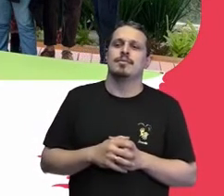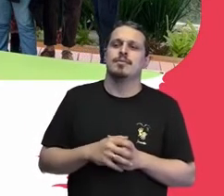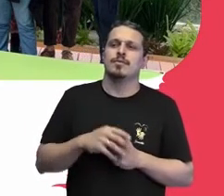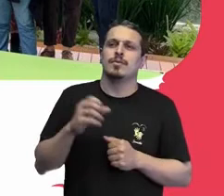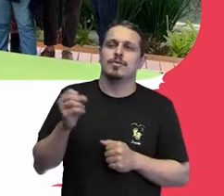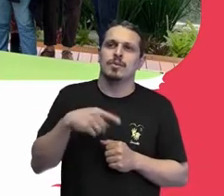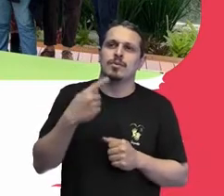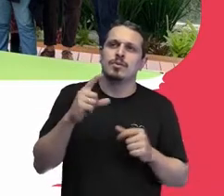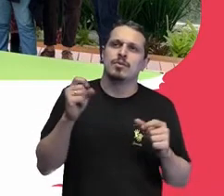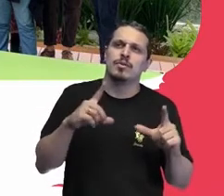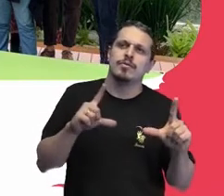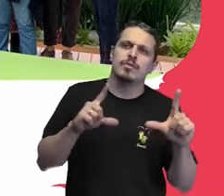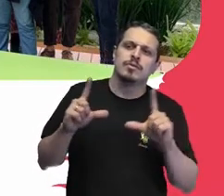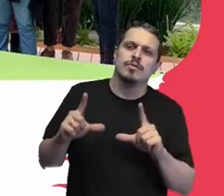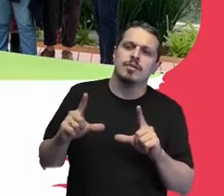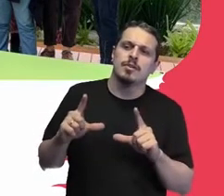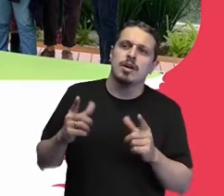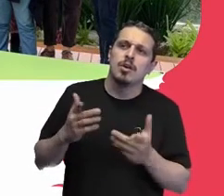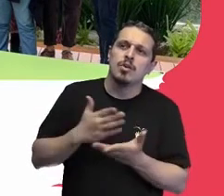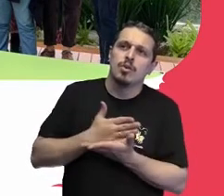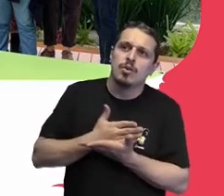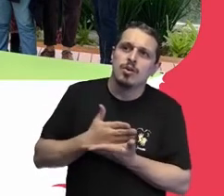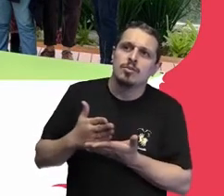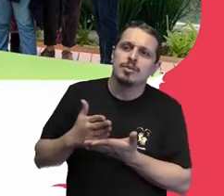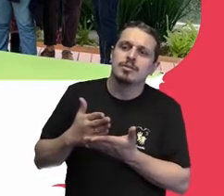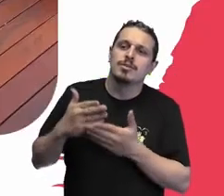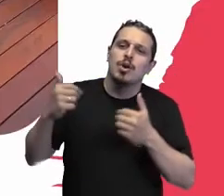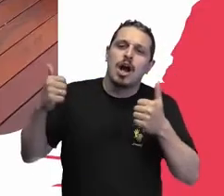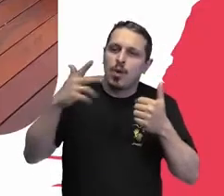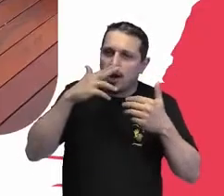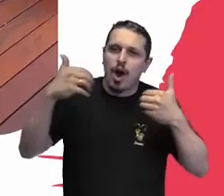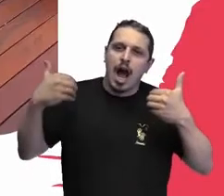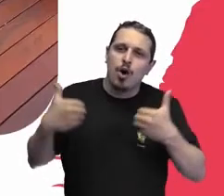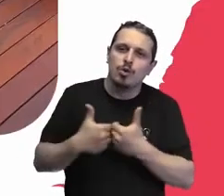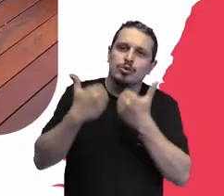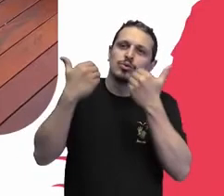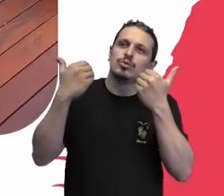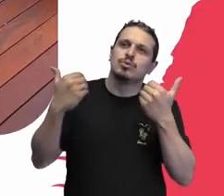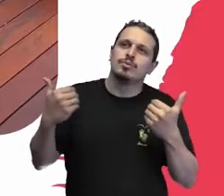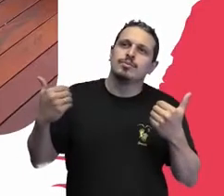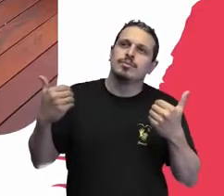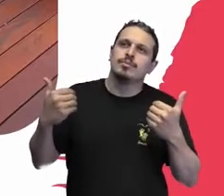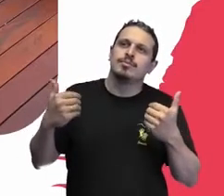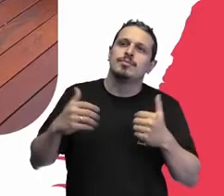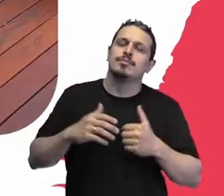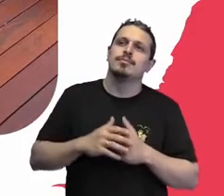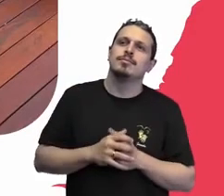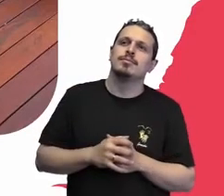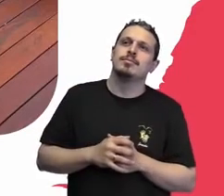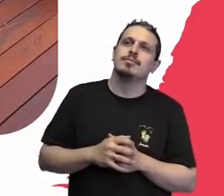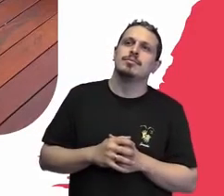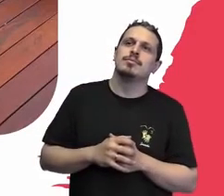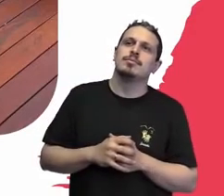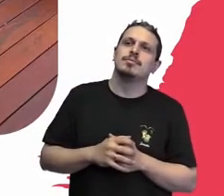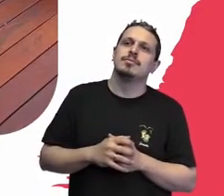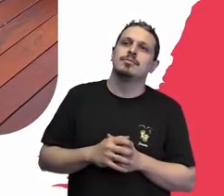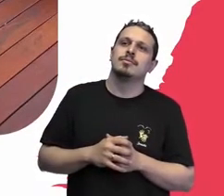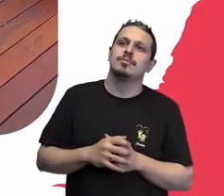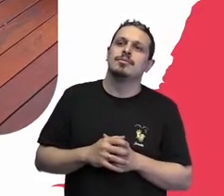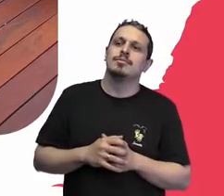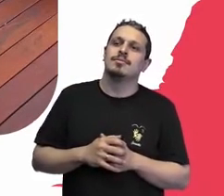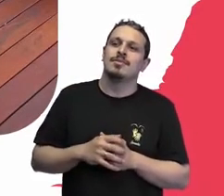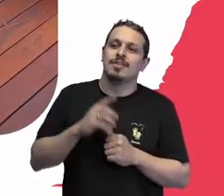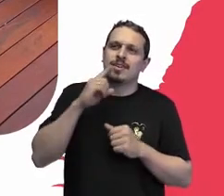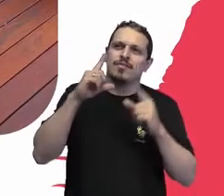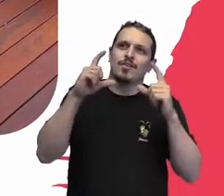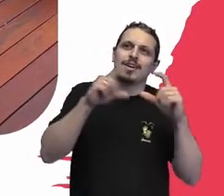a brindar, pode, é, porque aqui é só para, aí, aqui a gente tem fotos deles levantando a mão,